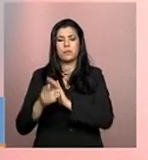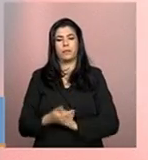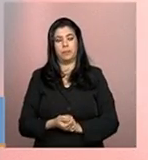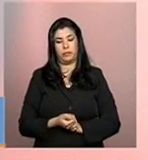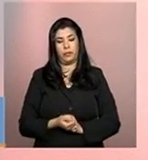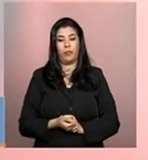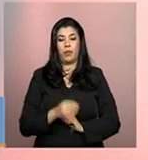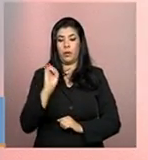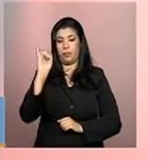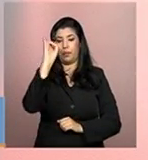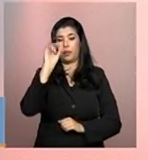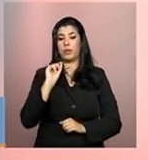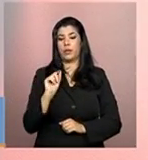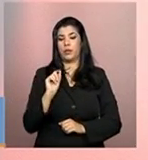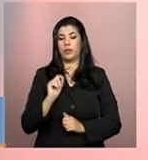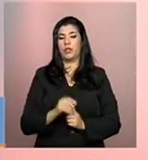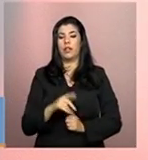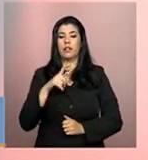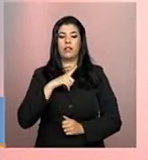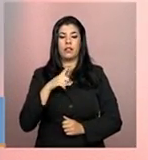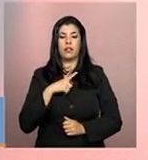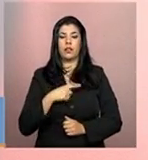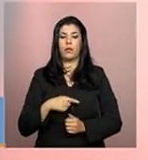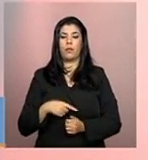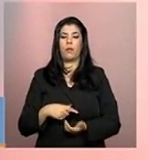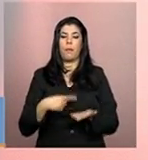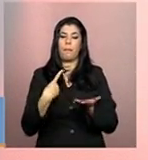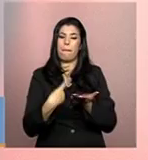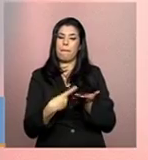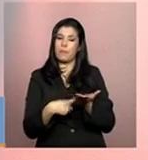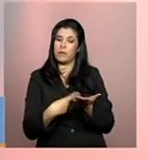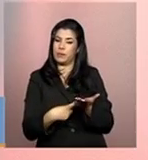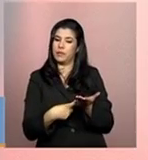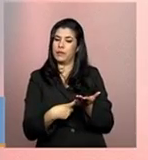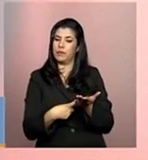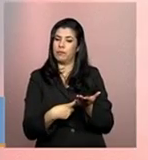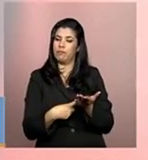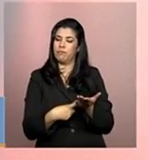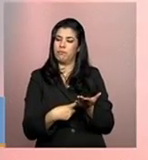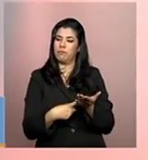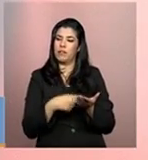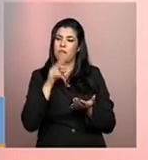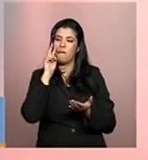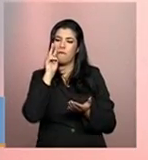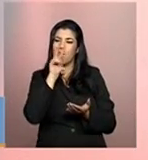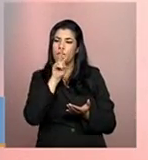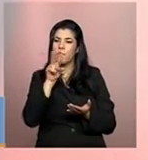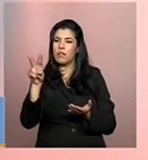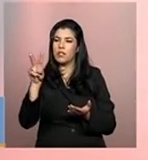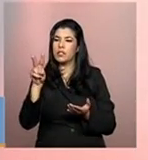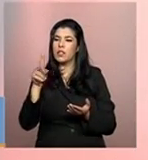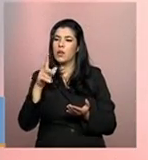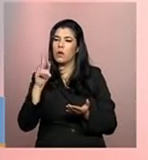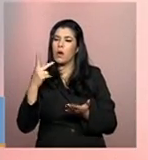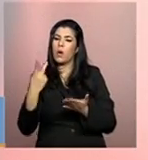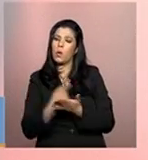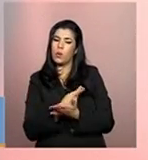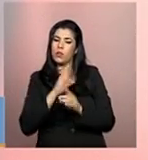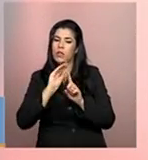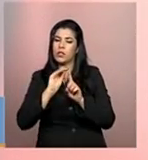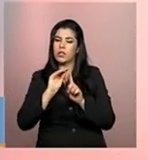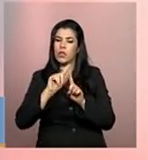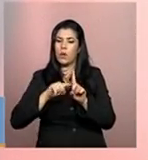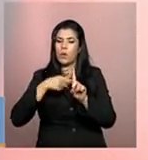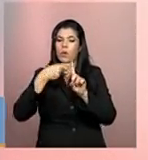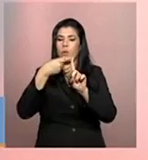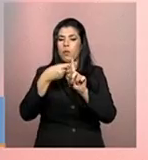importante ressaltar é que existe uma parceria, um olhar de que há uma complementação de serviços dentro do Sistema Único de